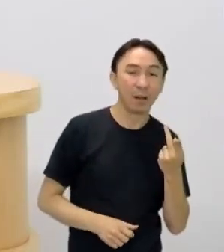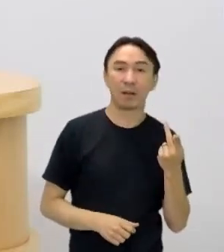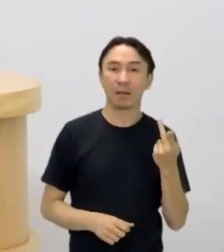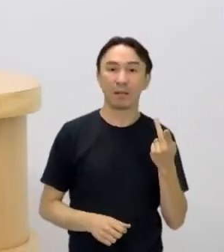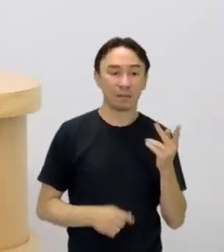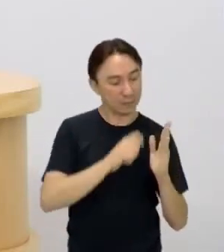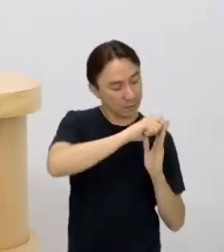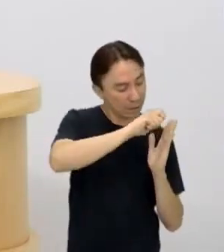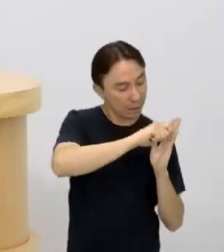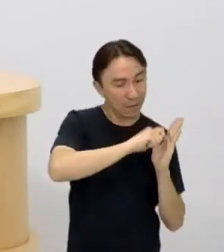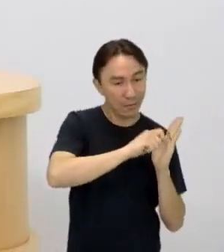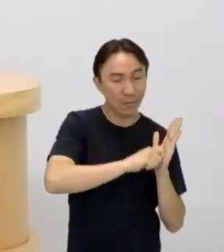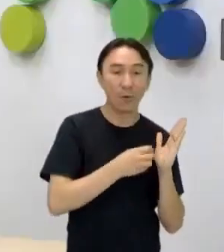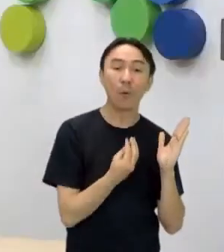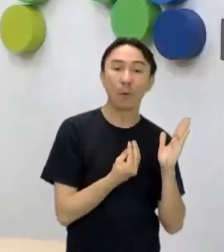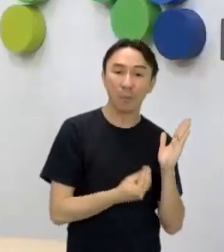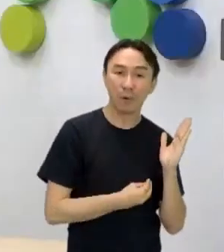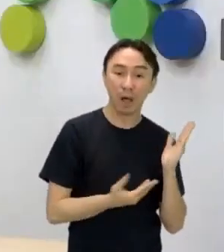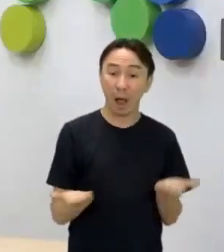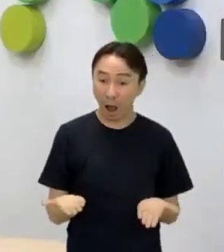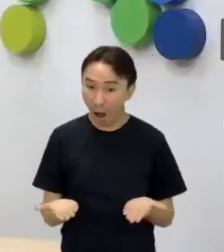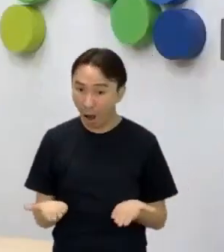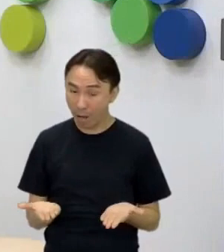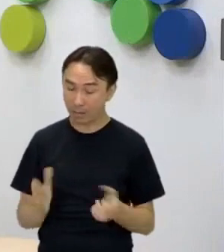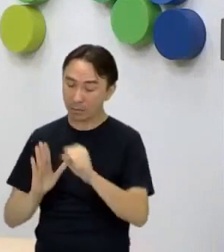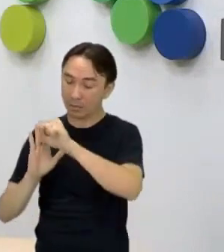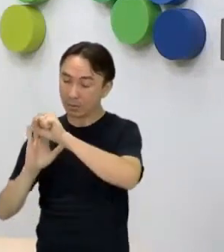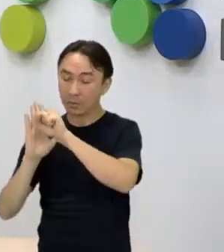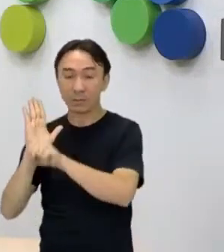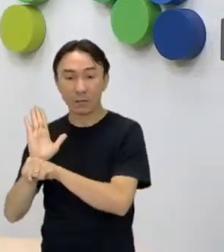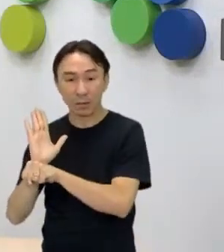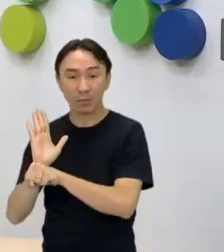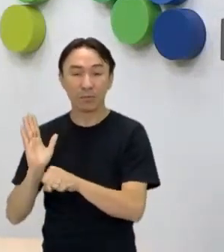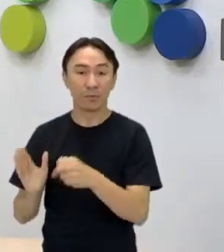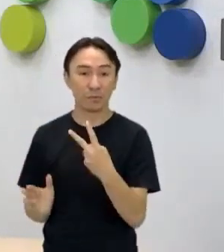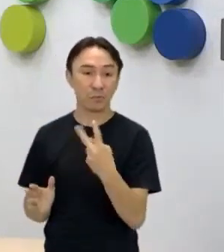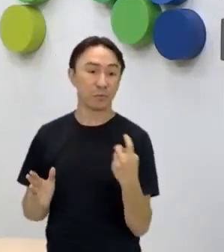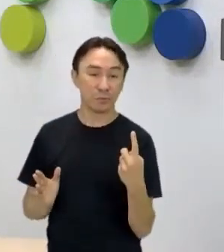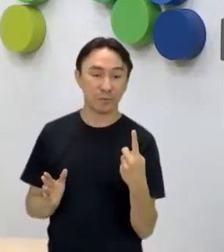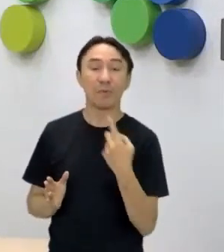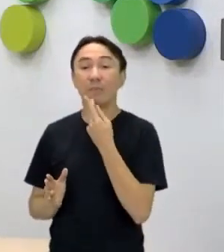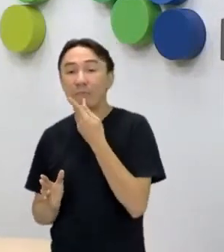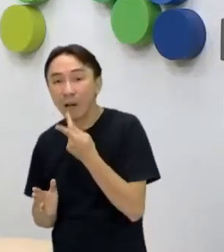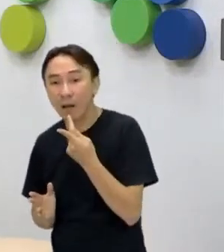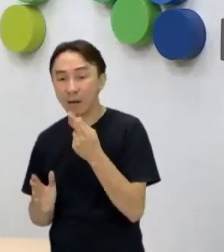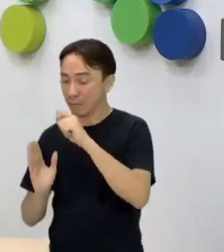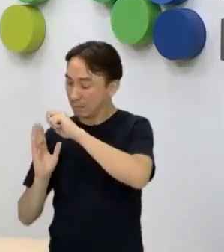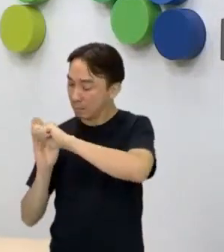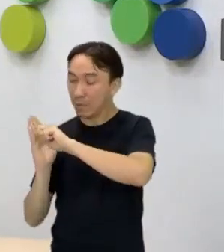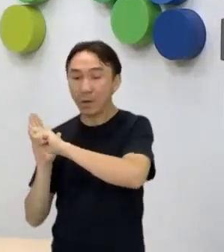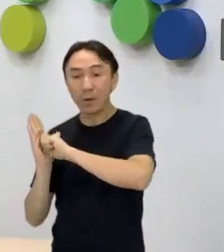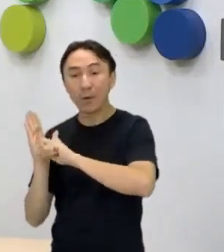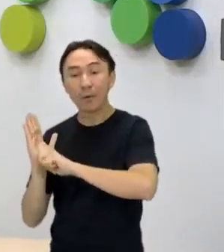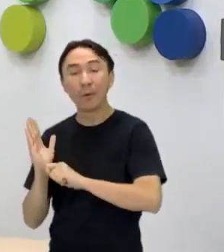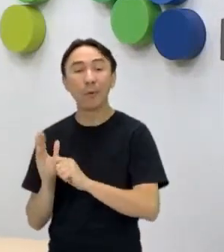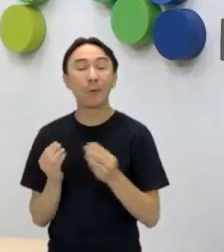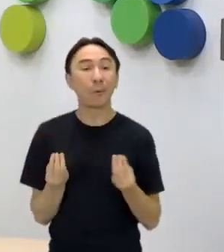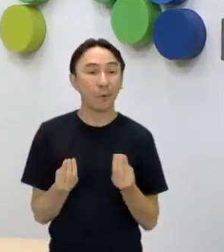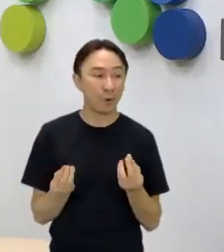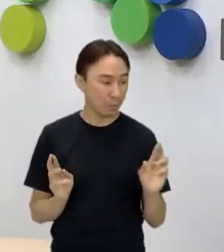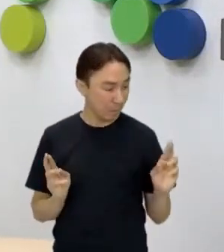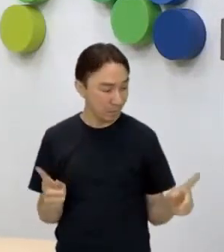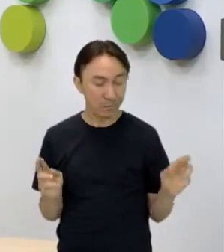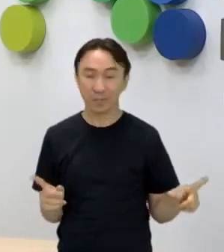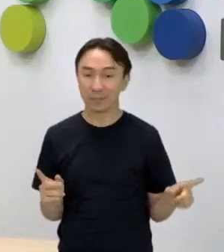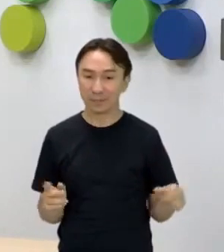século XXI. Esse é o nosso propósito aqui nessa aula, né? Então, já começamos aí com o texto do Bala de Estalo, que é do